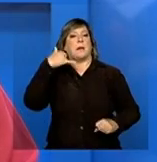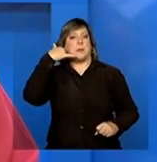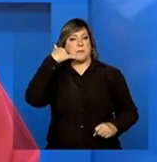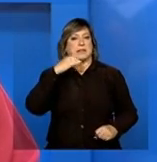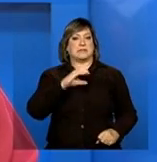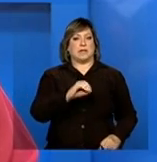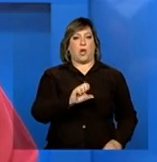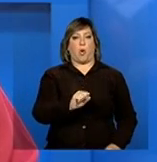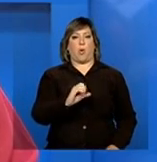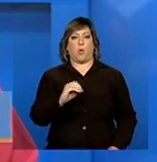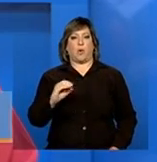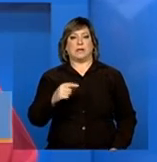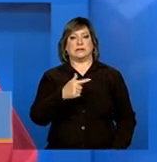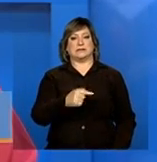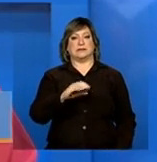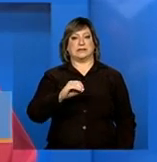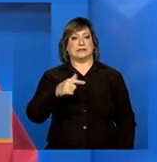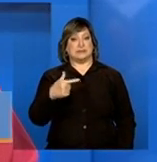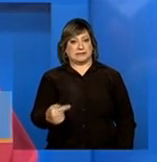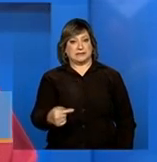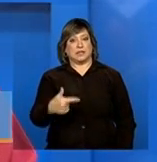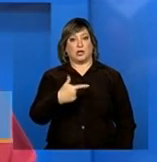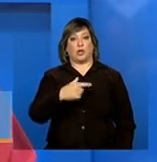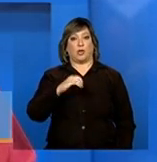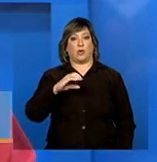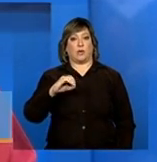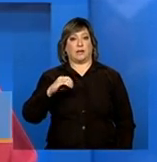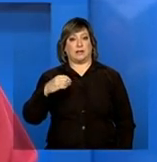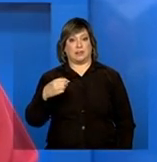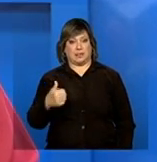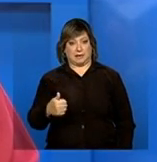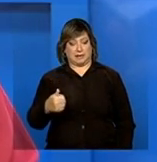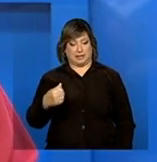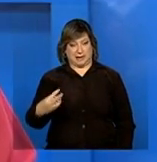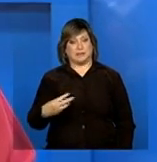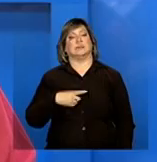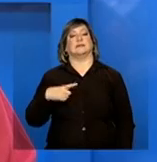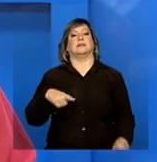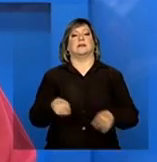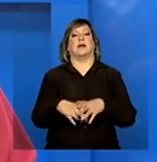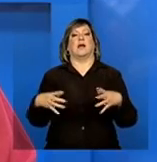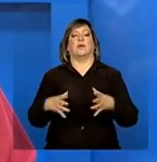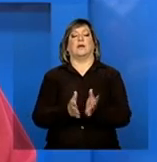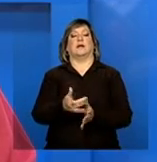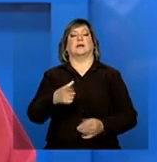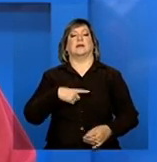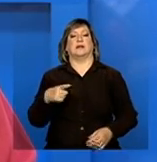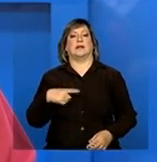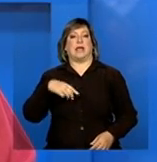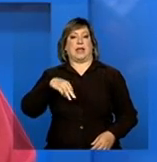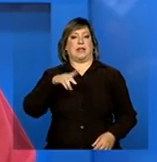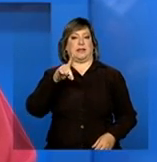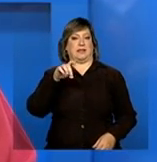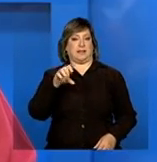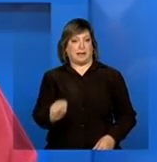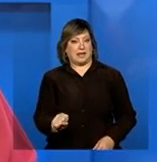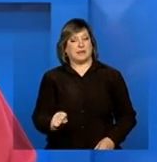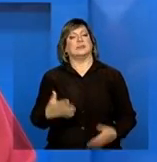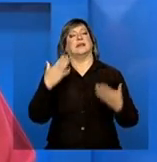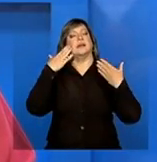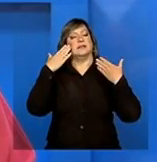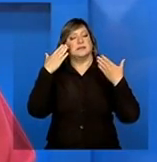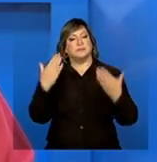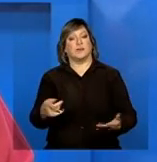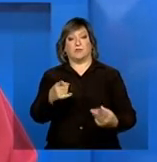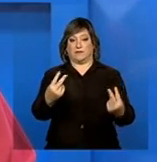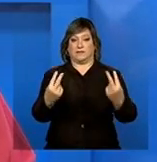para o 0800-707-2013. O Ministério do Desenvolvimento Social e Combate à Fome agradece a